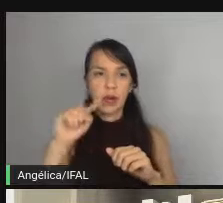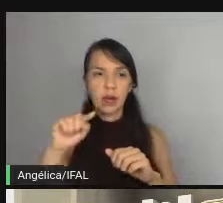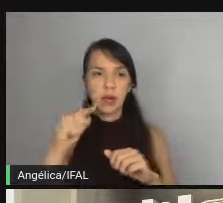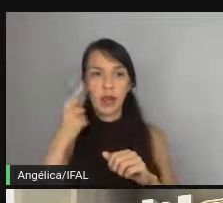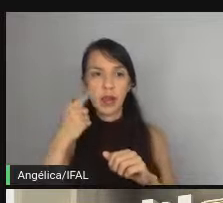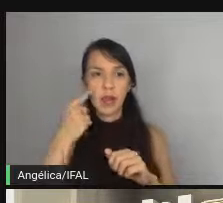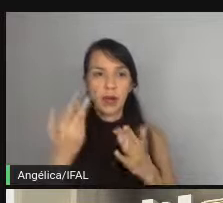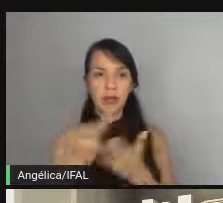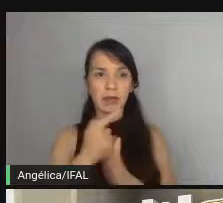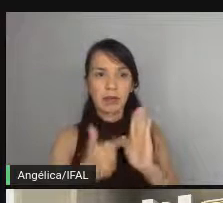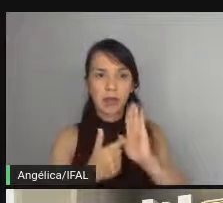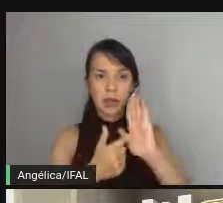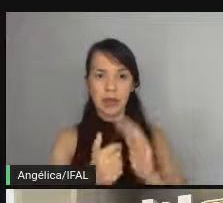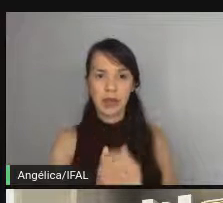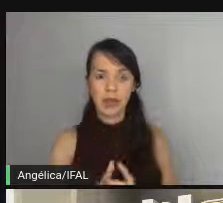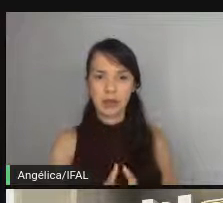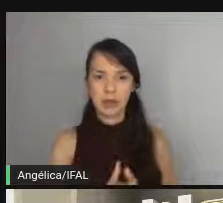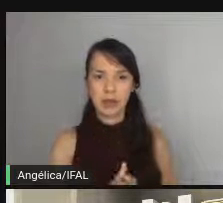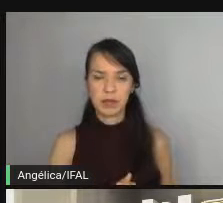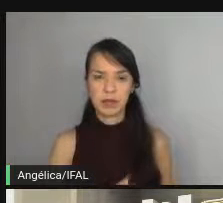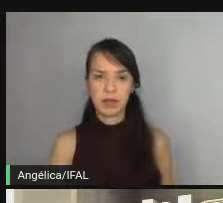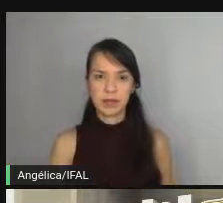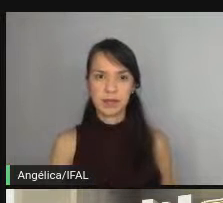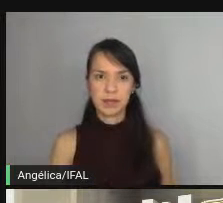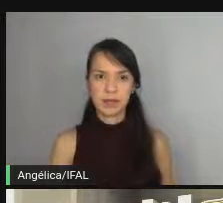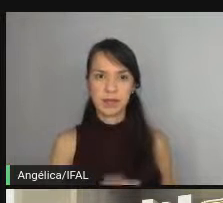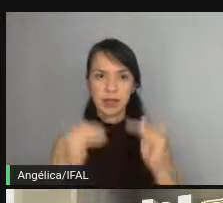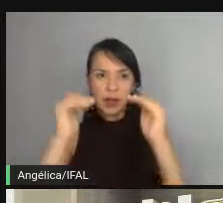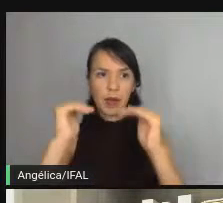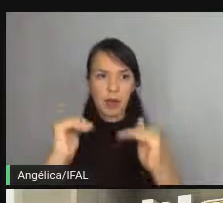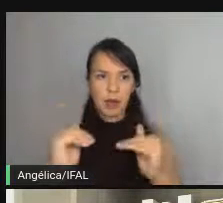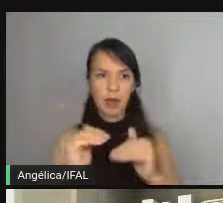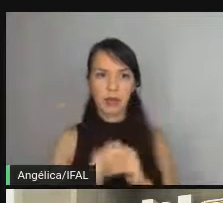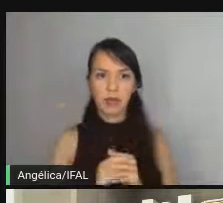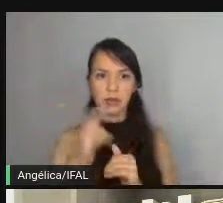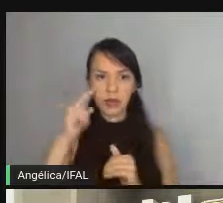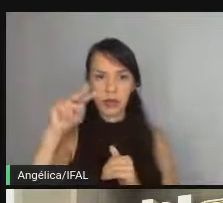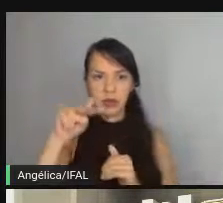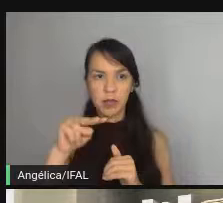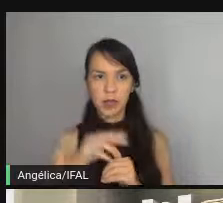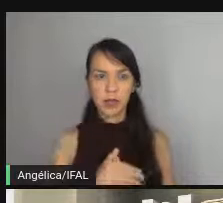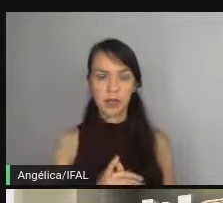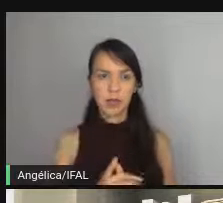o teste dá faltou fazer isso aqui agora